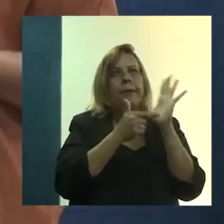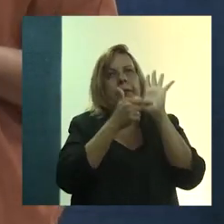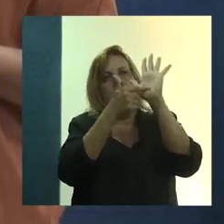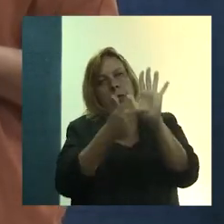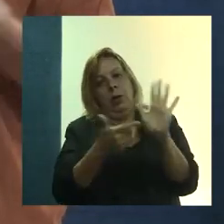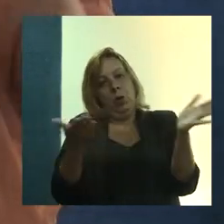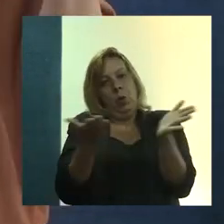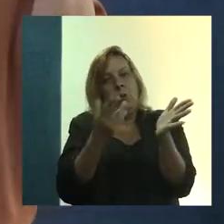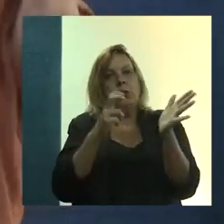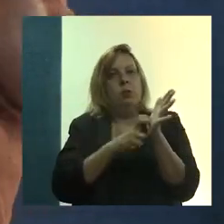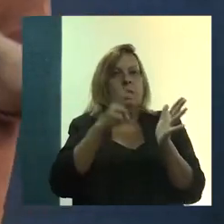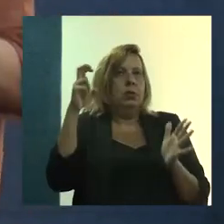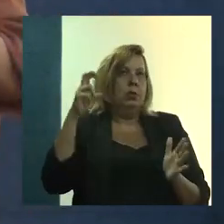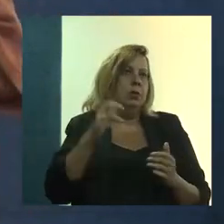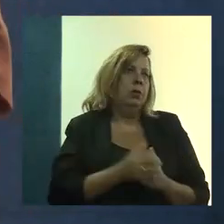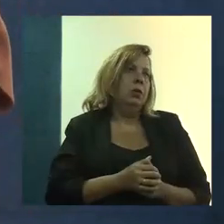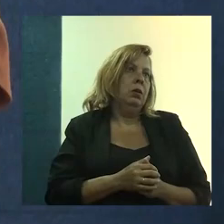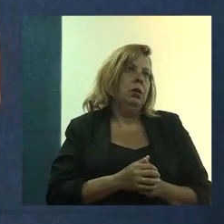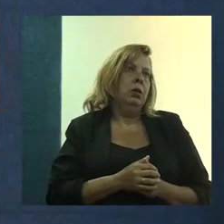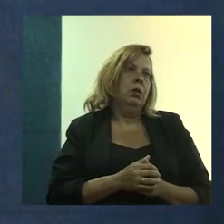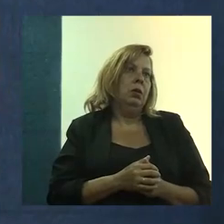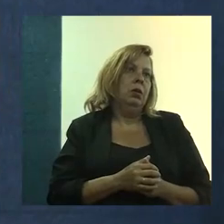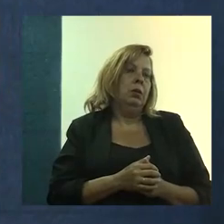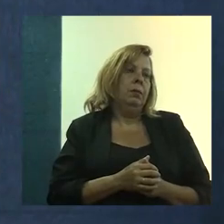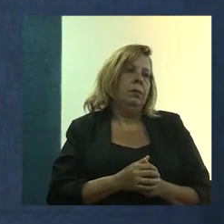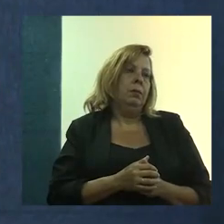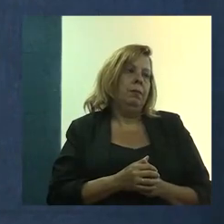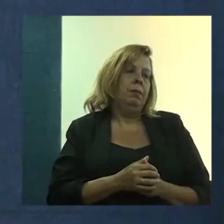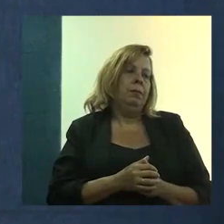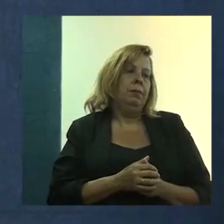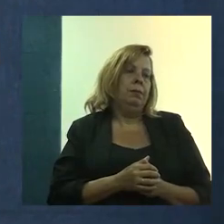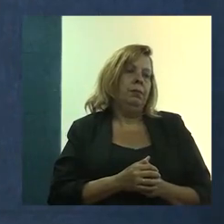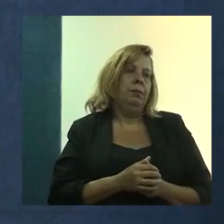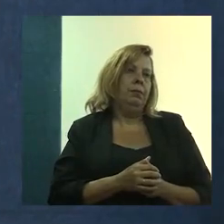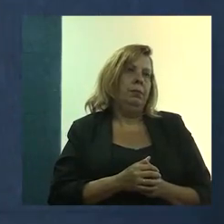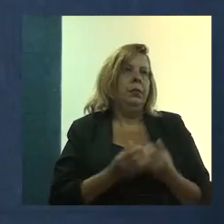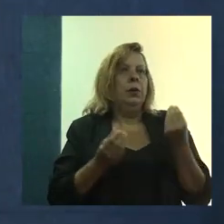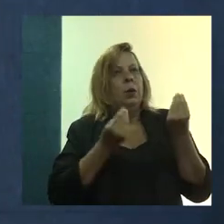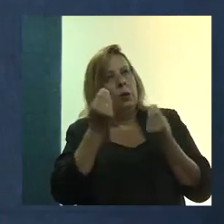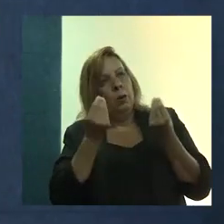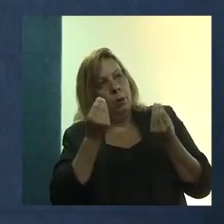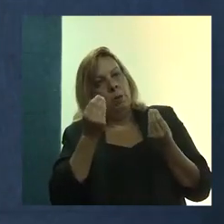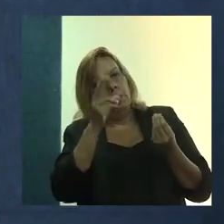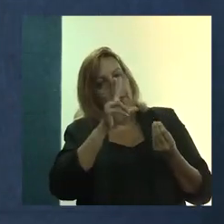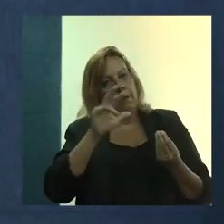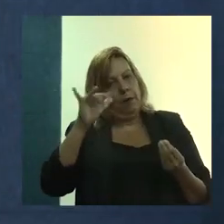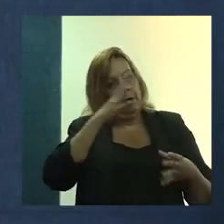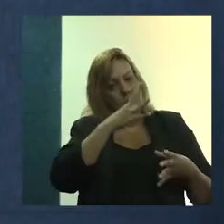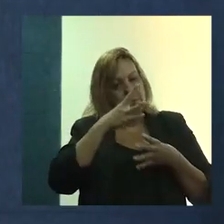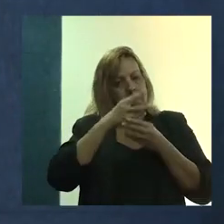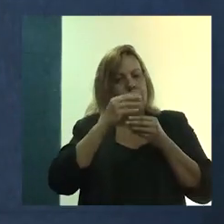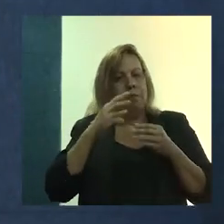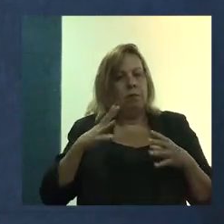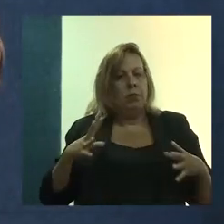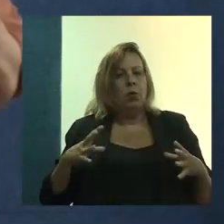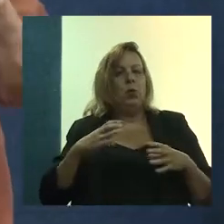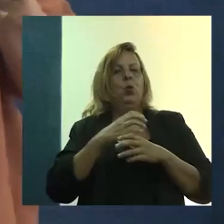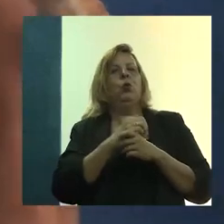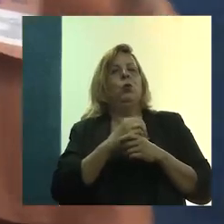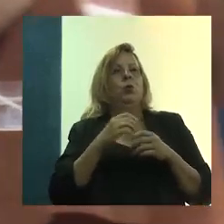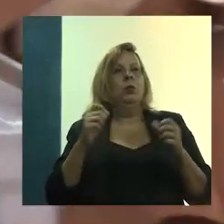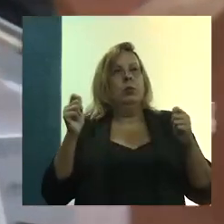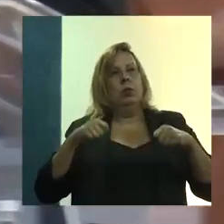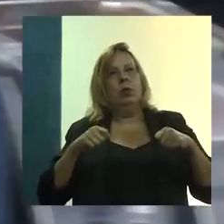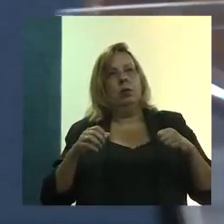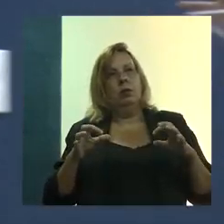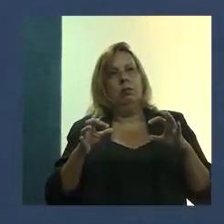foi apresentado hoje de manhã da periferia viva. Vamos ver como é que a gente soma essas coisas para transformar isso em uma